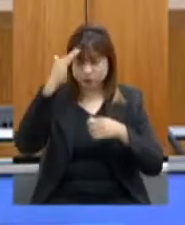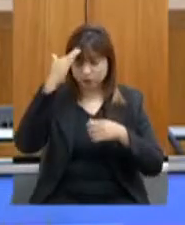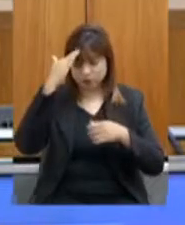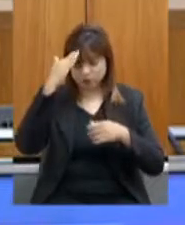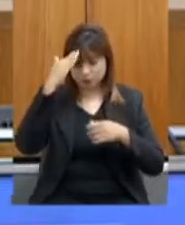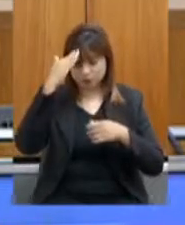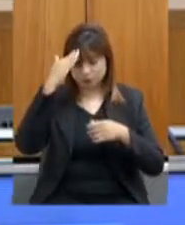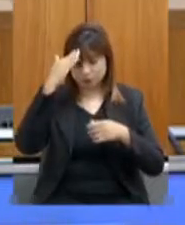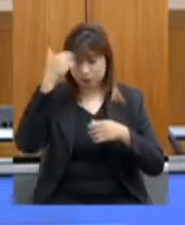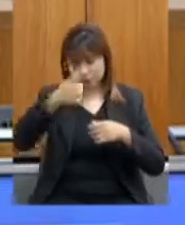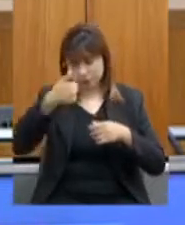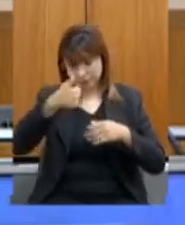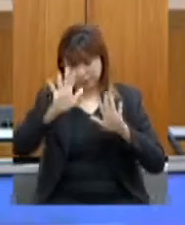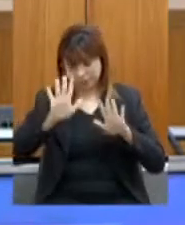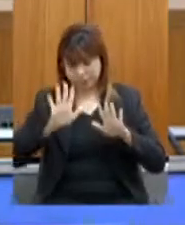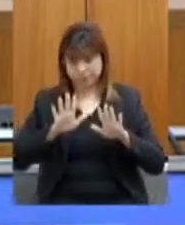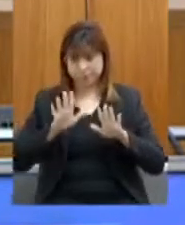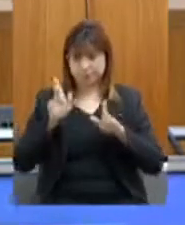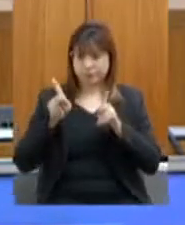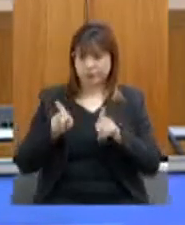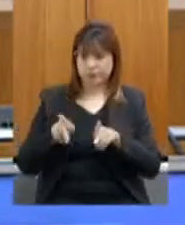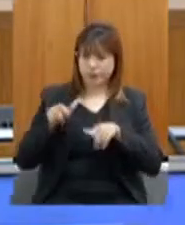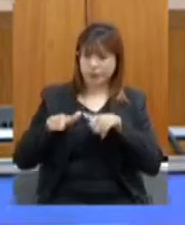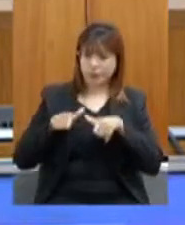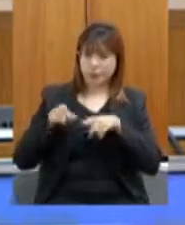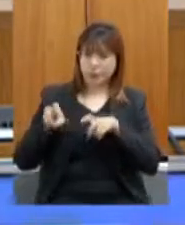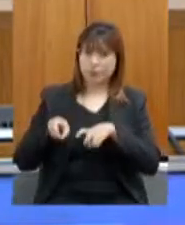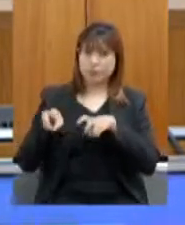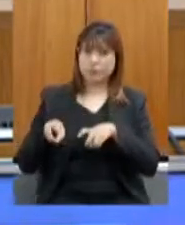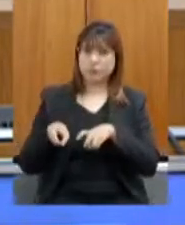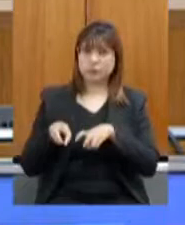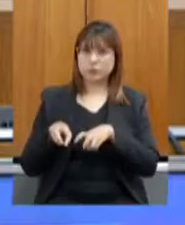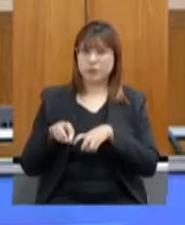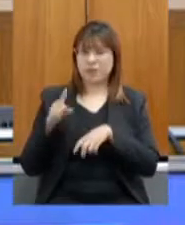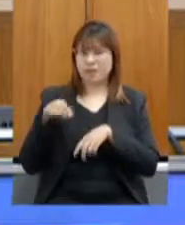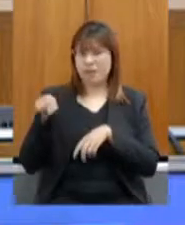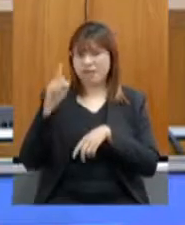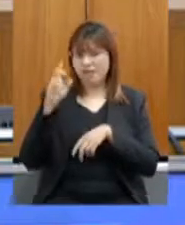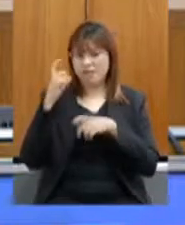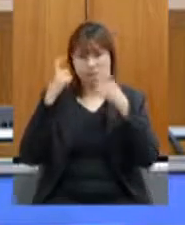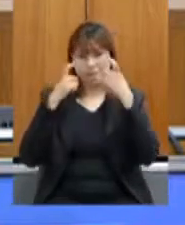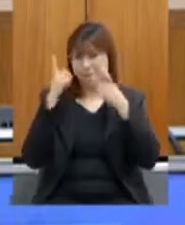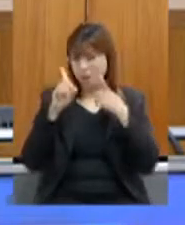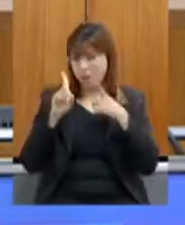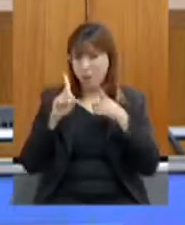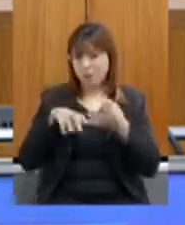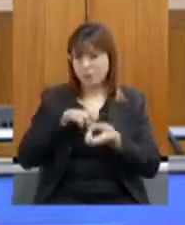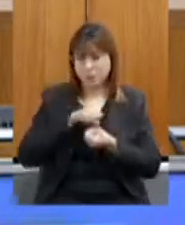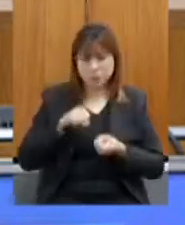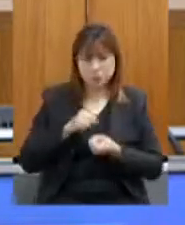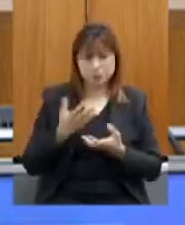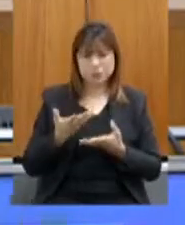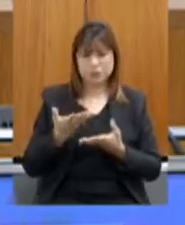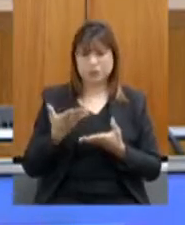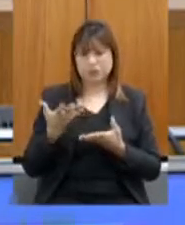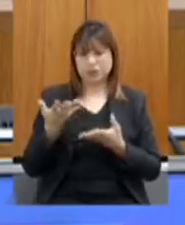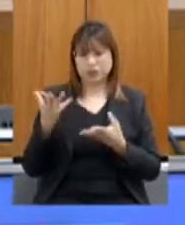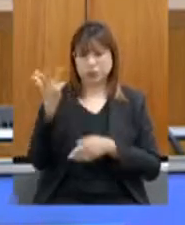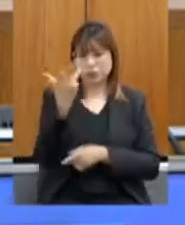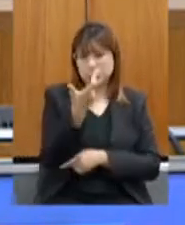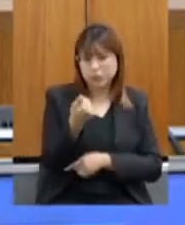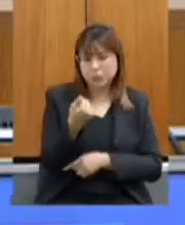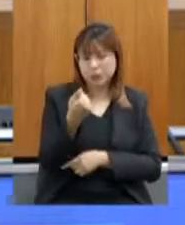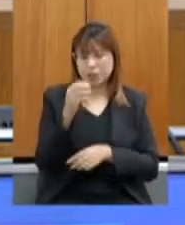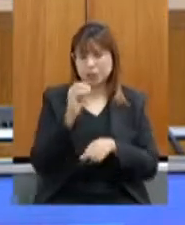coisa o produtor rural não é verdade que ele não se preocupe com sustentabilidade ou com preservação ambiental porque ele sabe